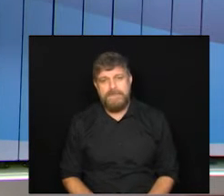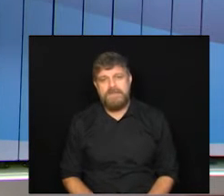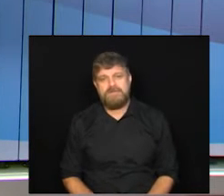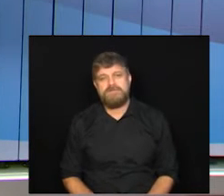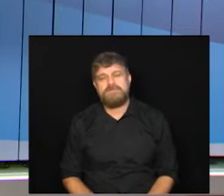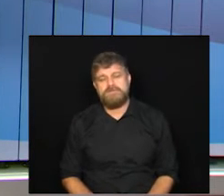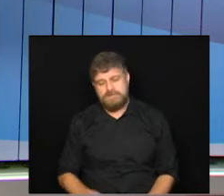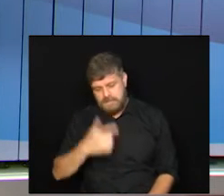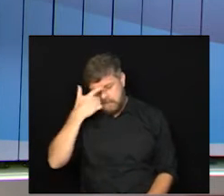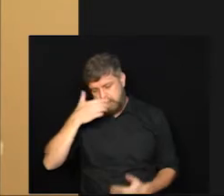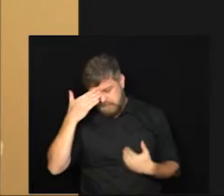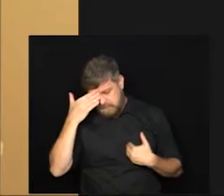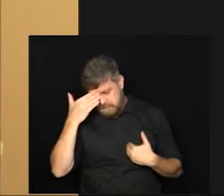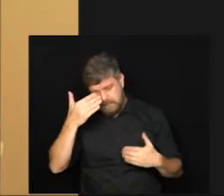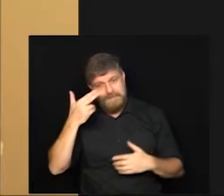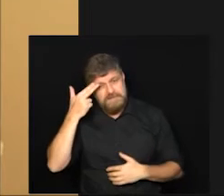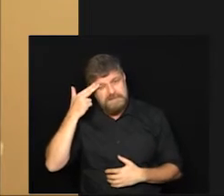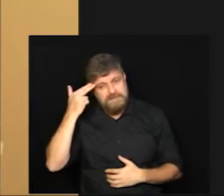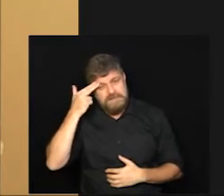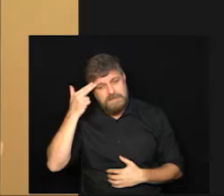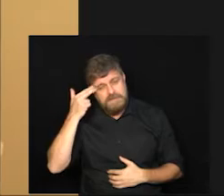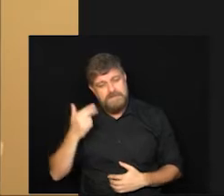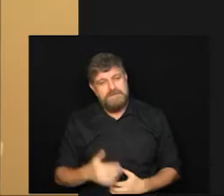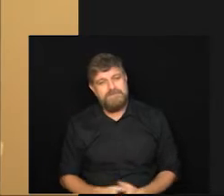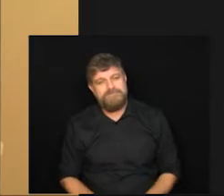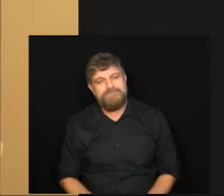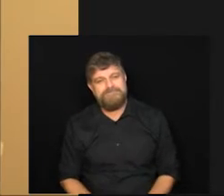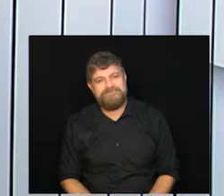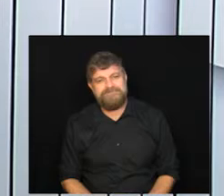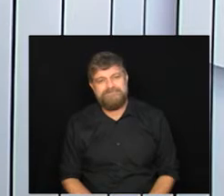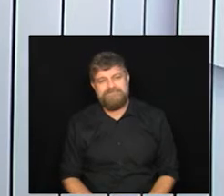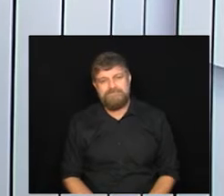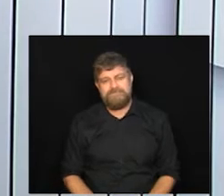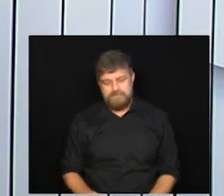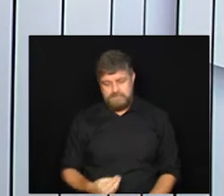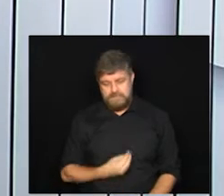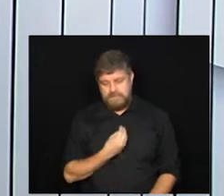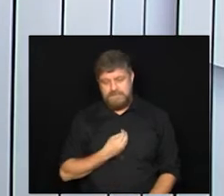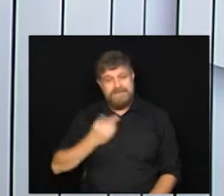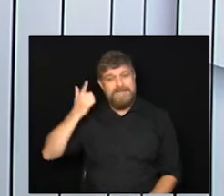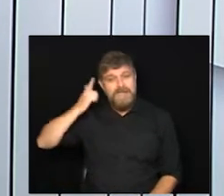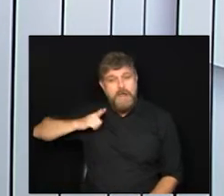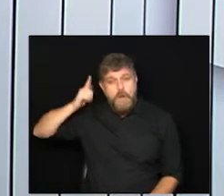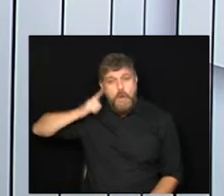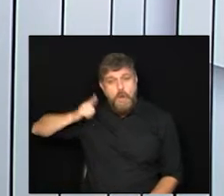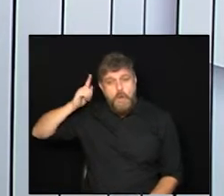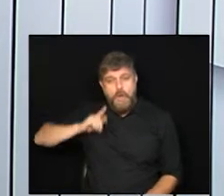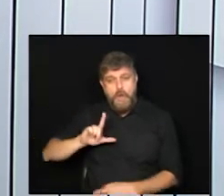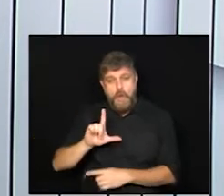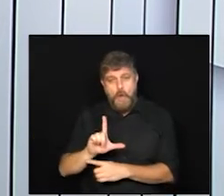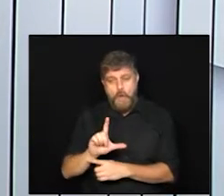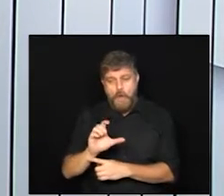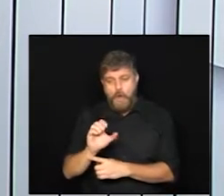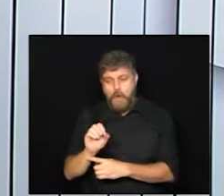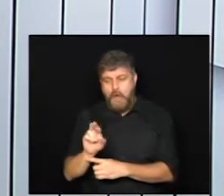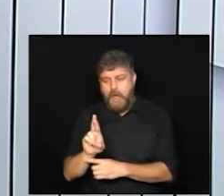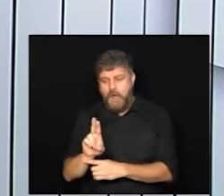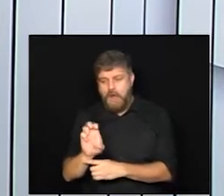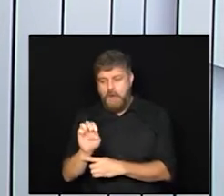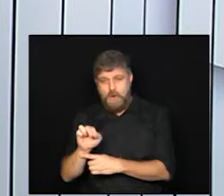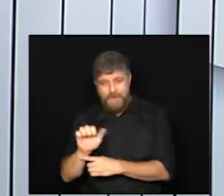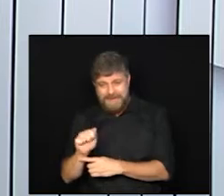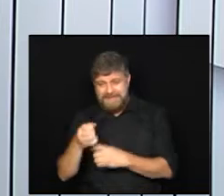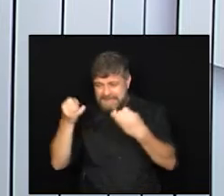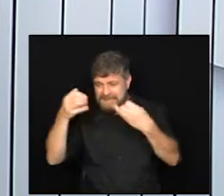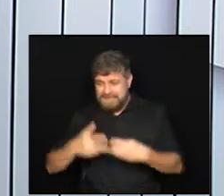eu que agradeço febre ela obrigada tá certo então a presença da Lorena aqui no Câmara Total falando aí sobre as